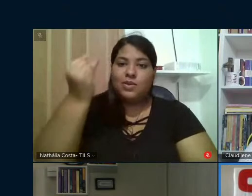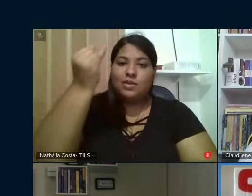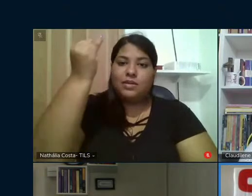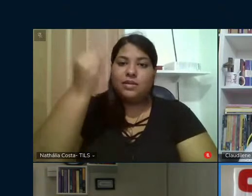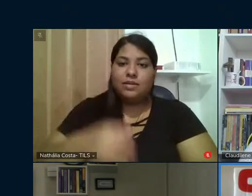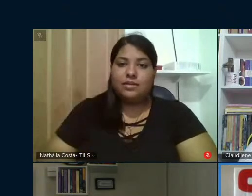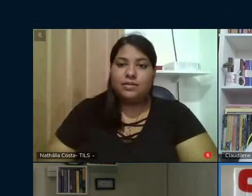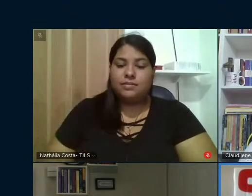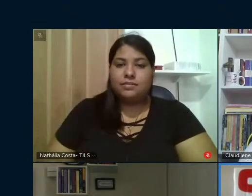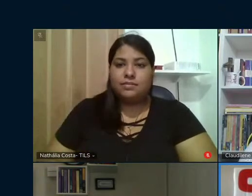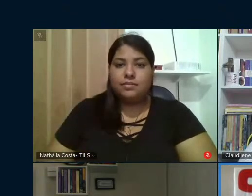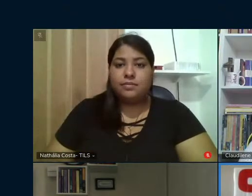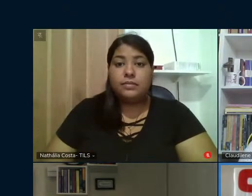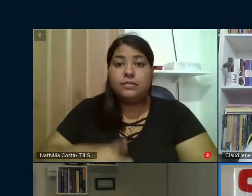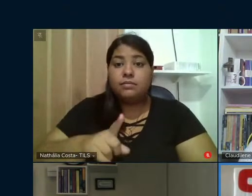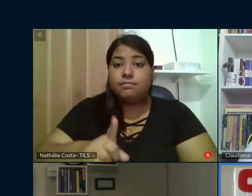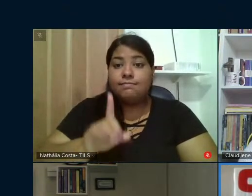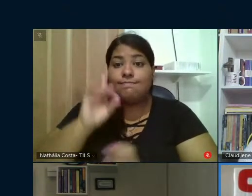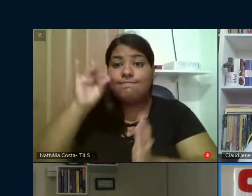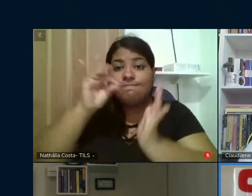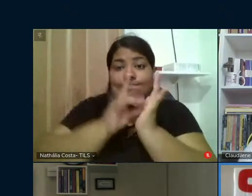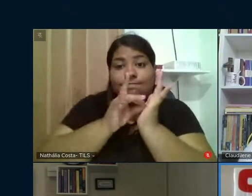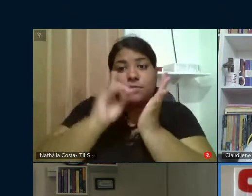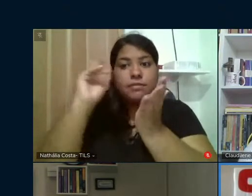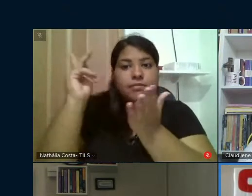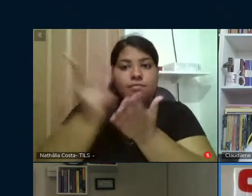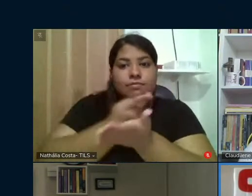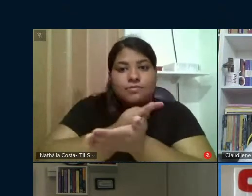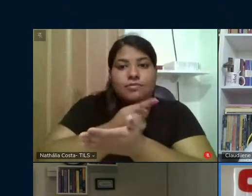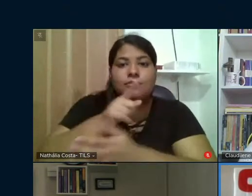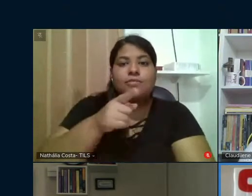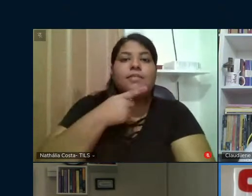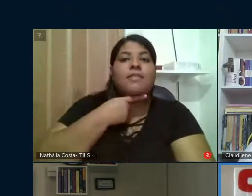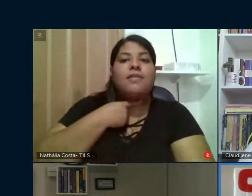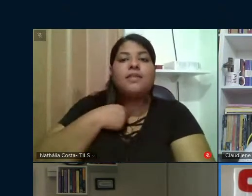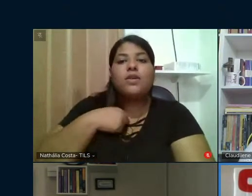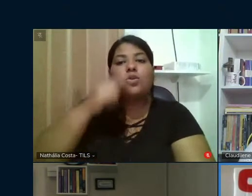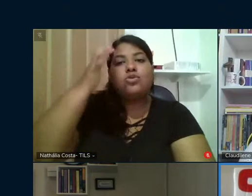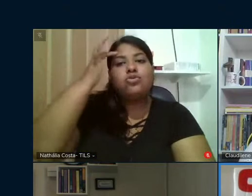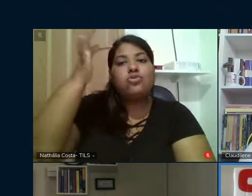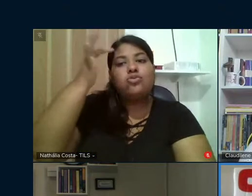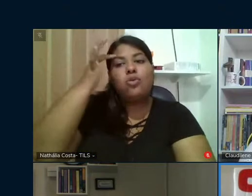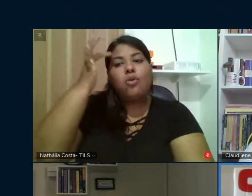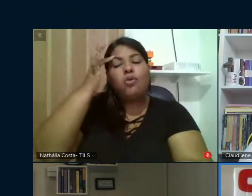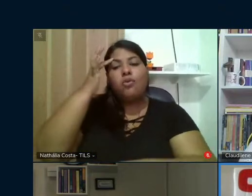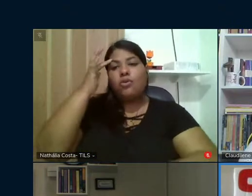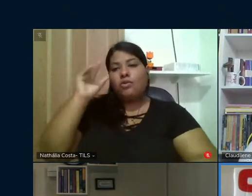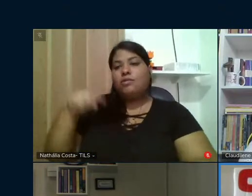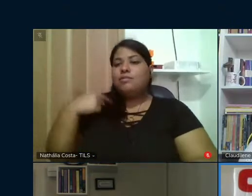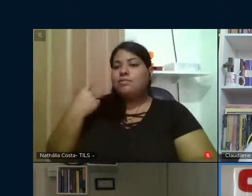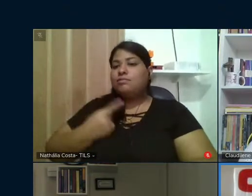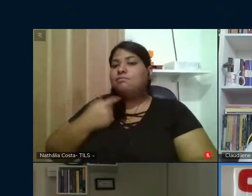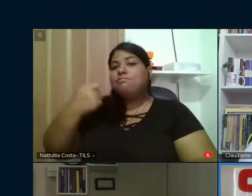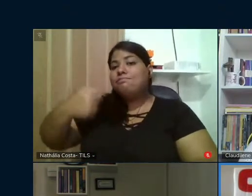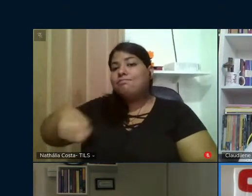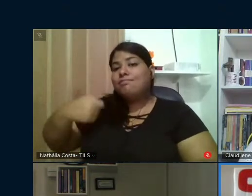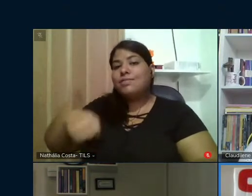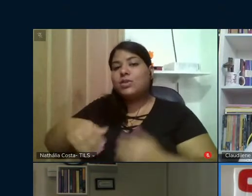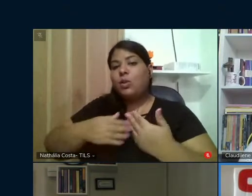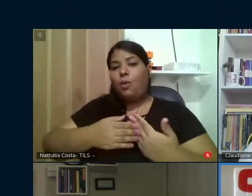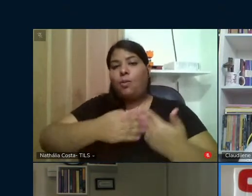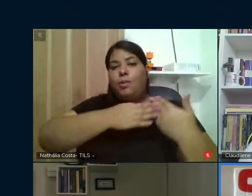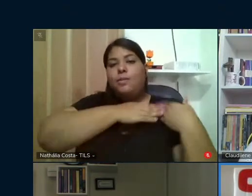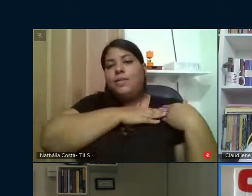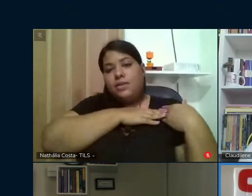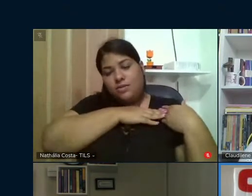Mas, para que isso seja consolidado, esse desejo, esse sonho seja consolidado, temos que ter o comprometimento,